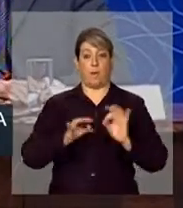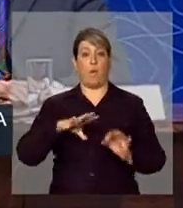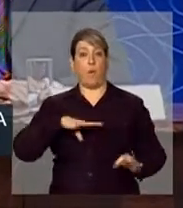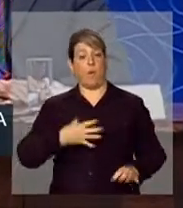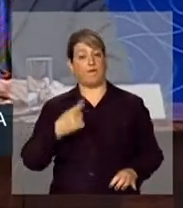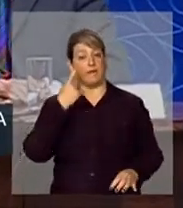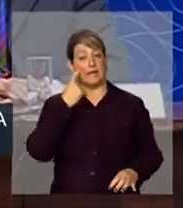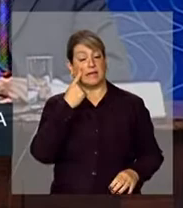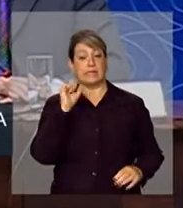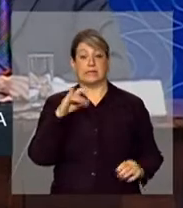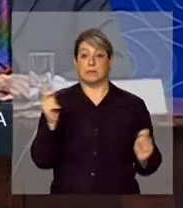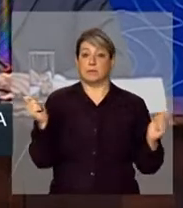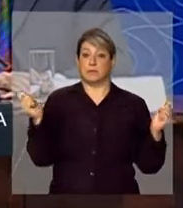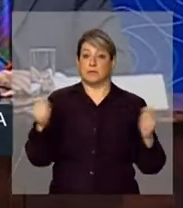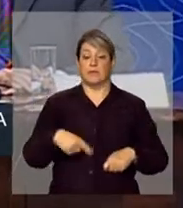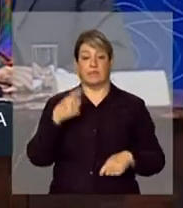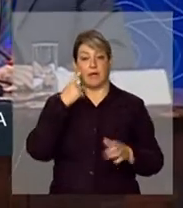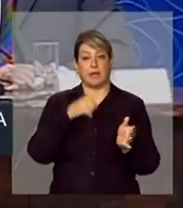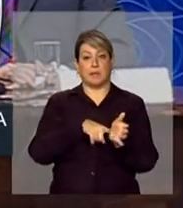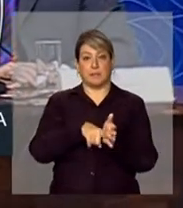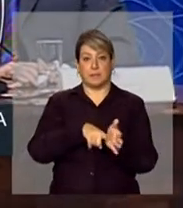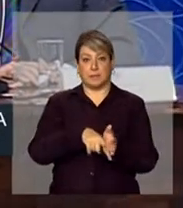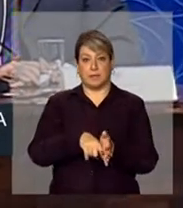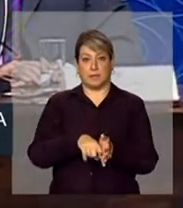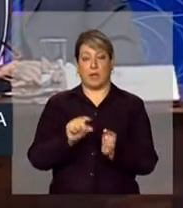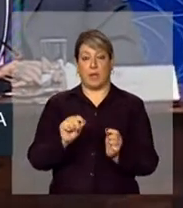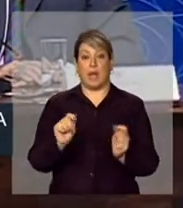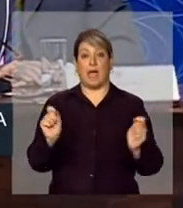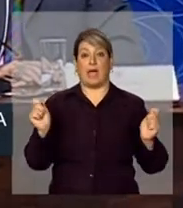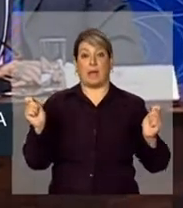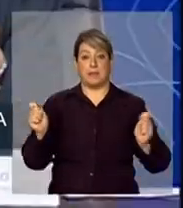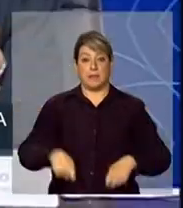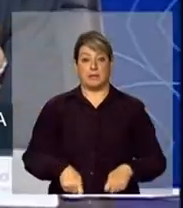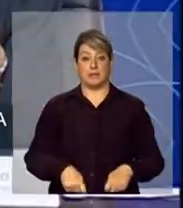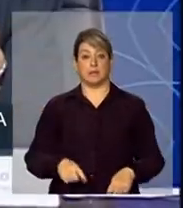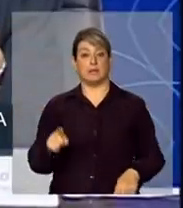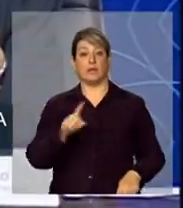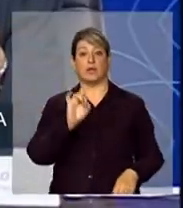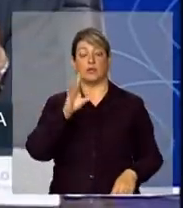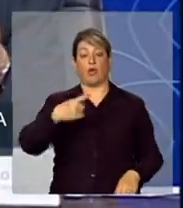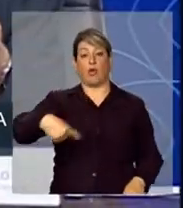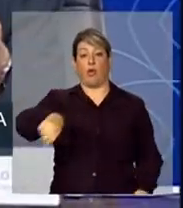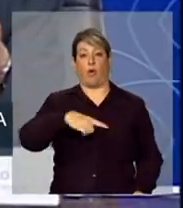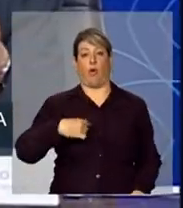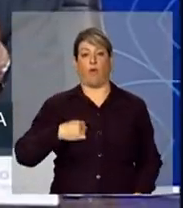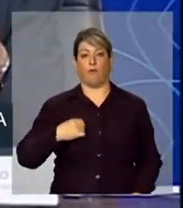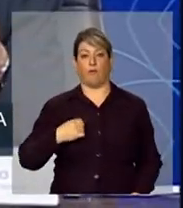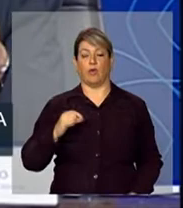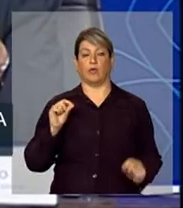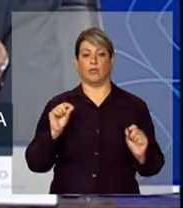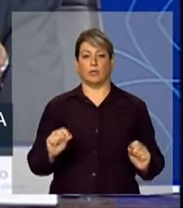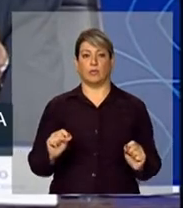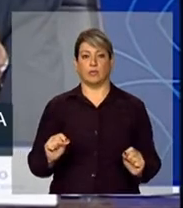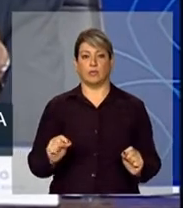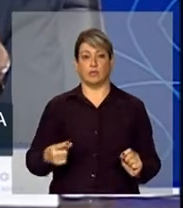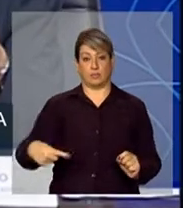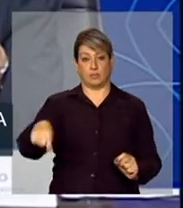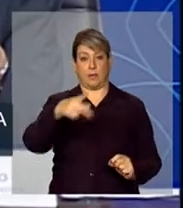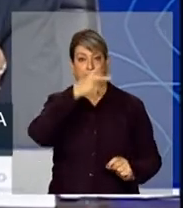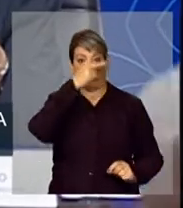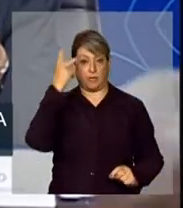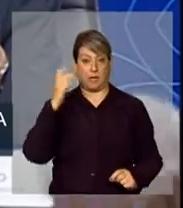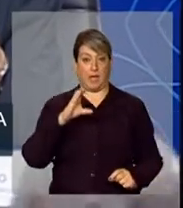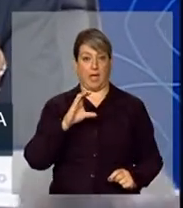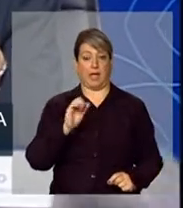vamos ainda examinar, a capacitação não apenas dos voluntários que sejam, dos candidatos que